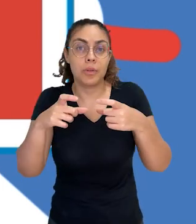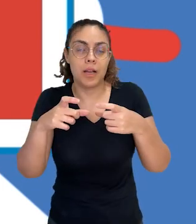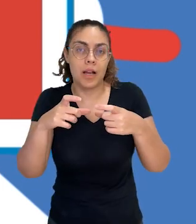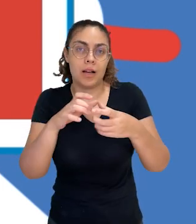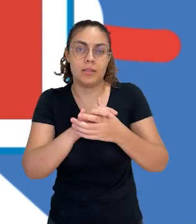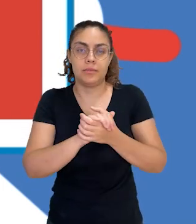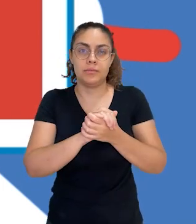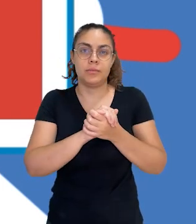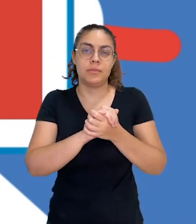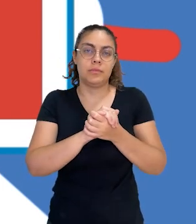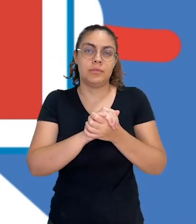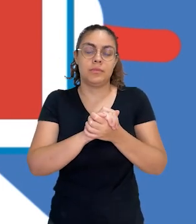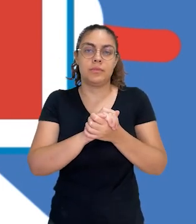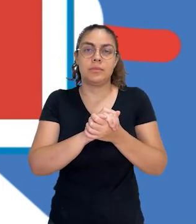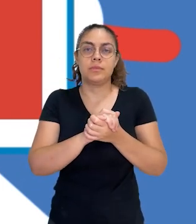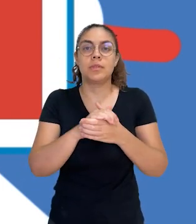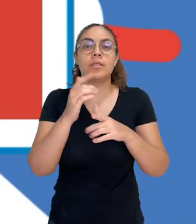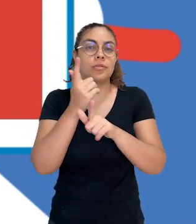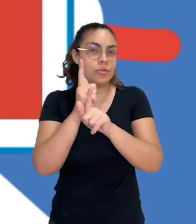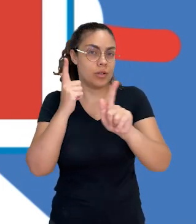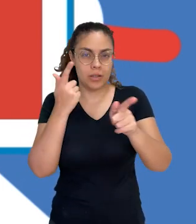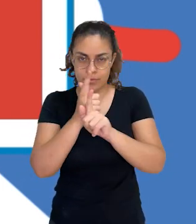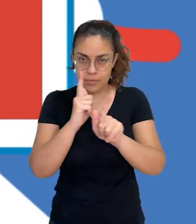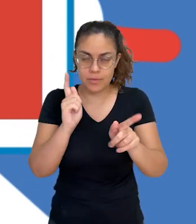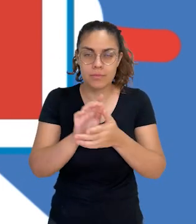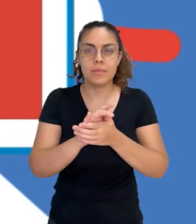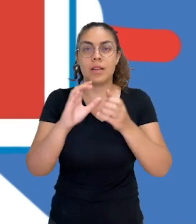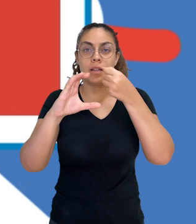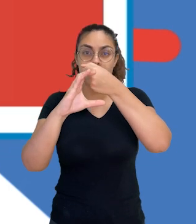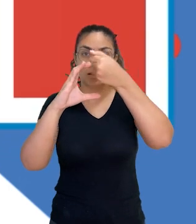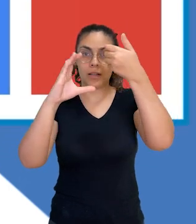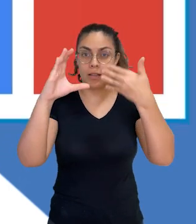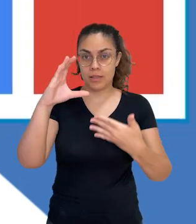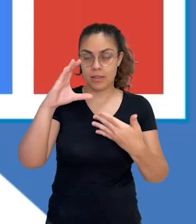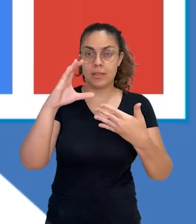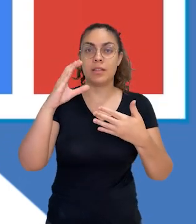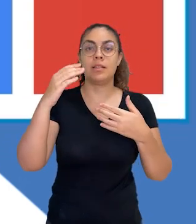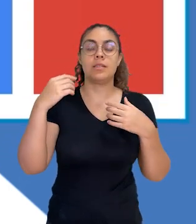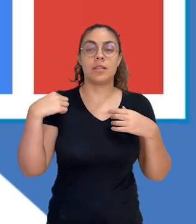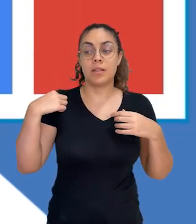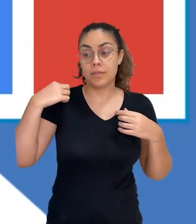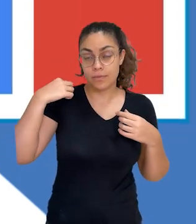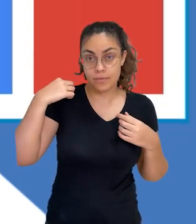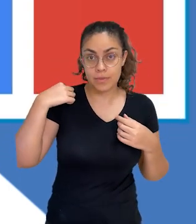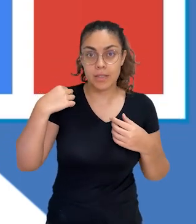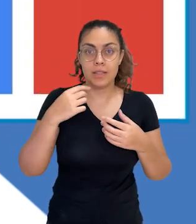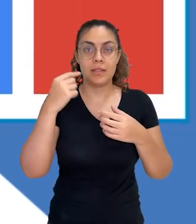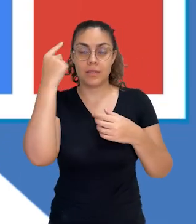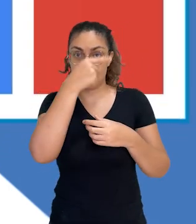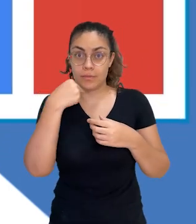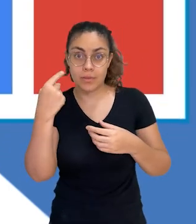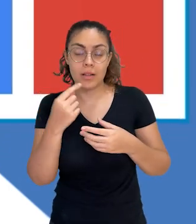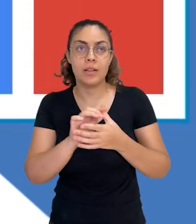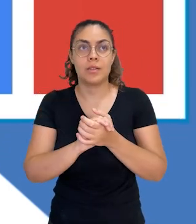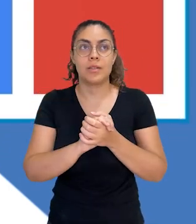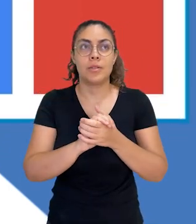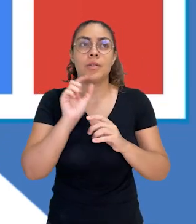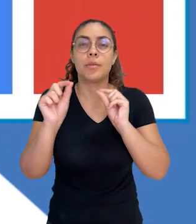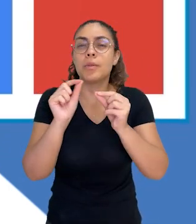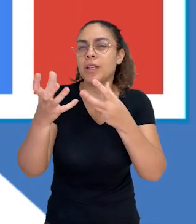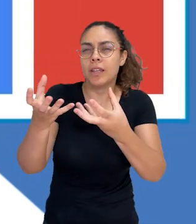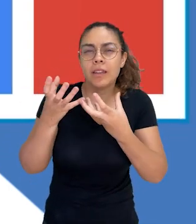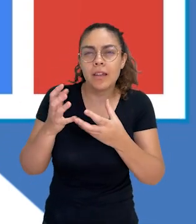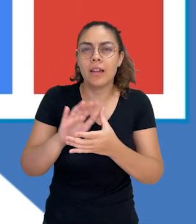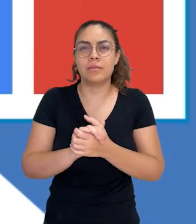fala dele, o lugar geográfico, as características físicas, entre outras coisas. Quais são os desejos que ele tem,